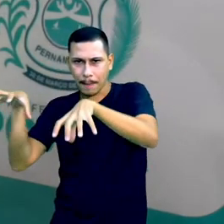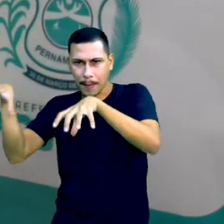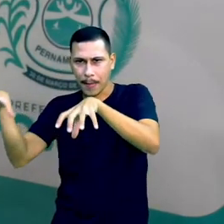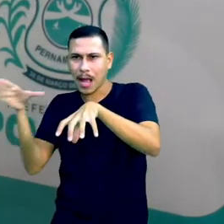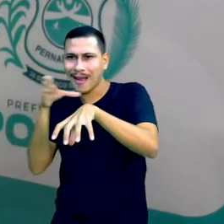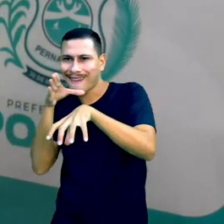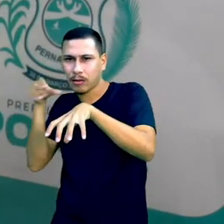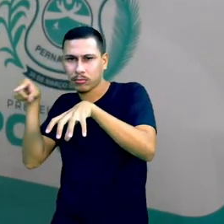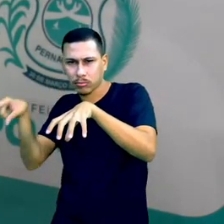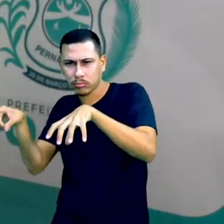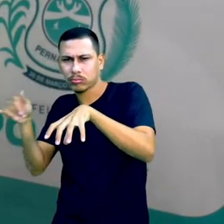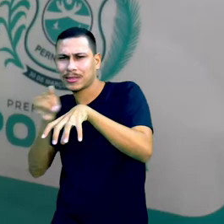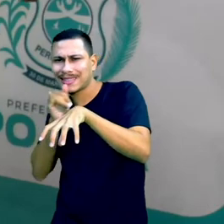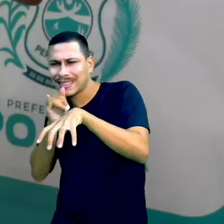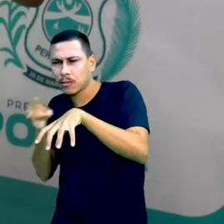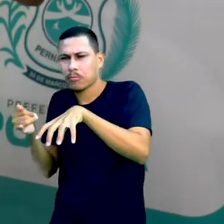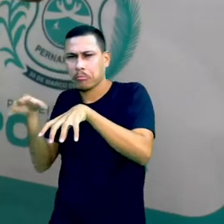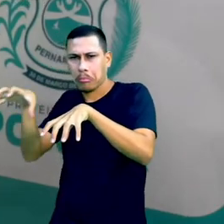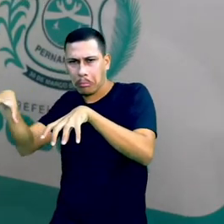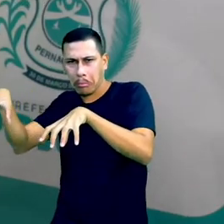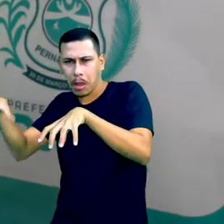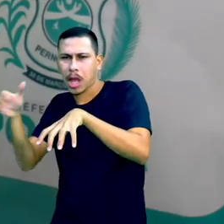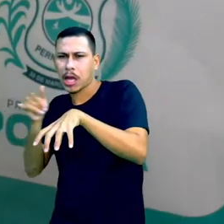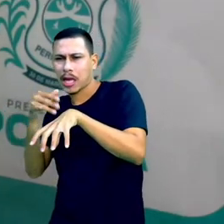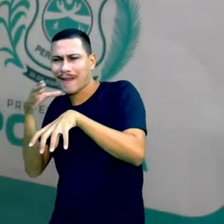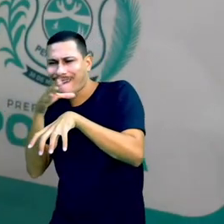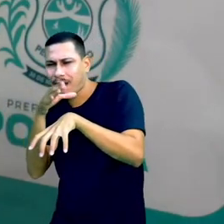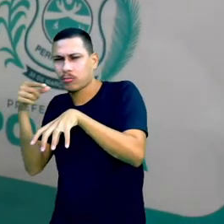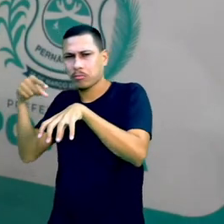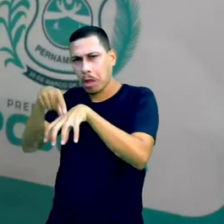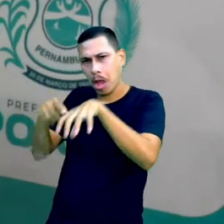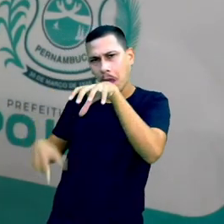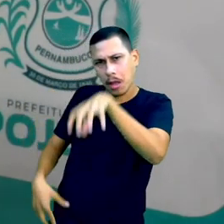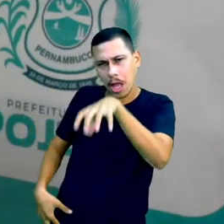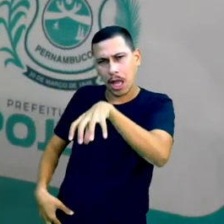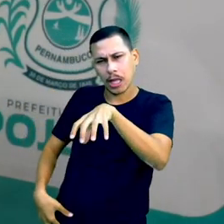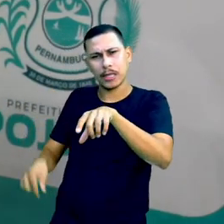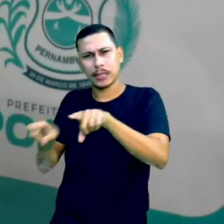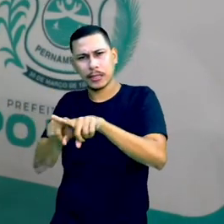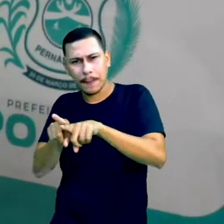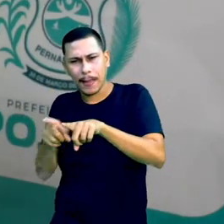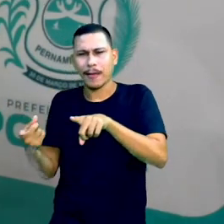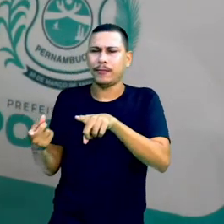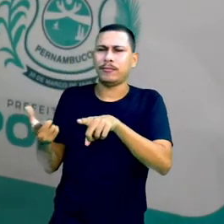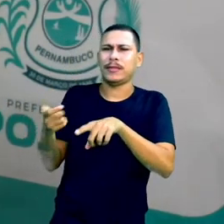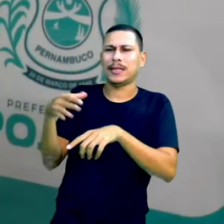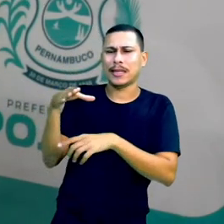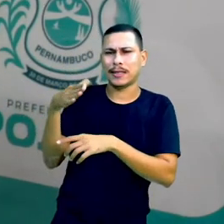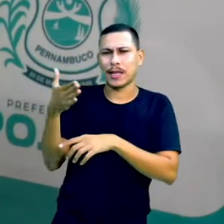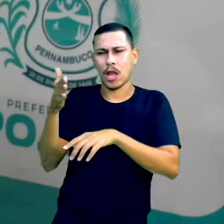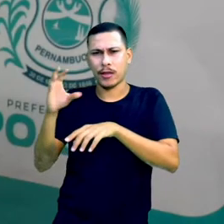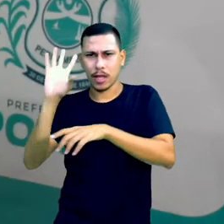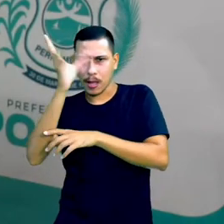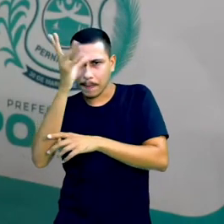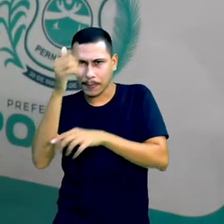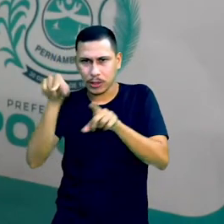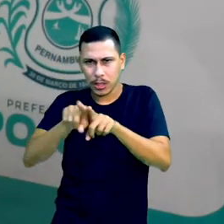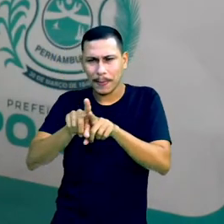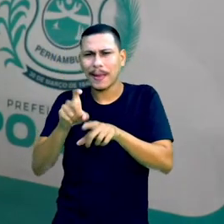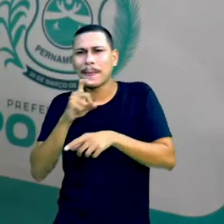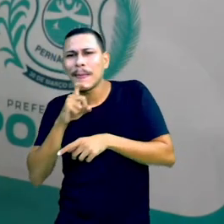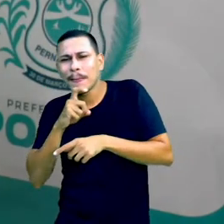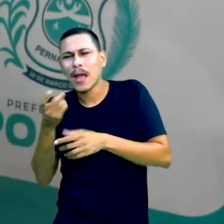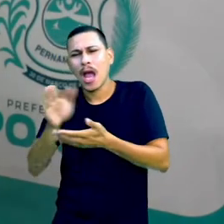quente, de temperaturas muito altas, e a gente vai ter áreas de temperaturas muito baixas em determinadas